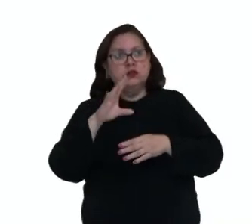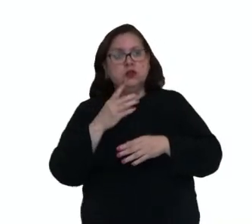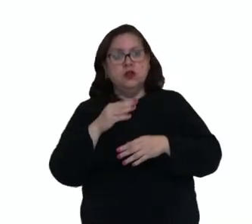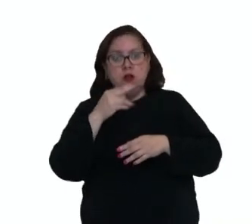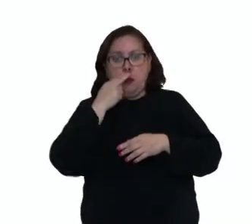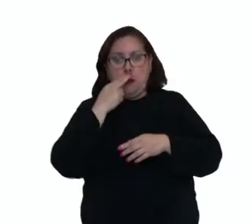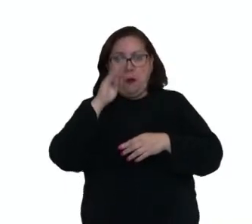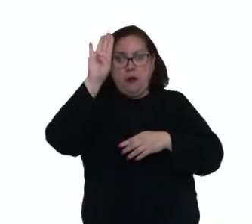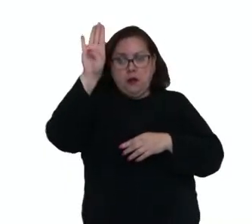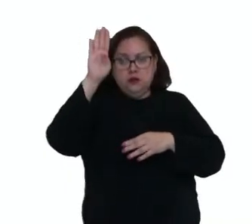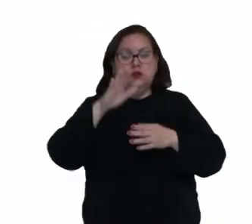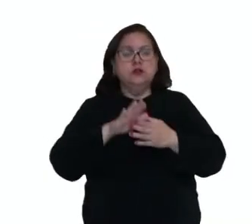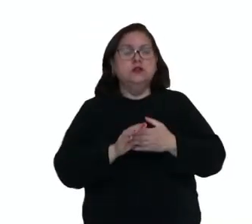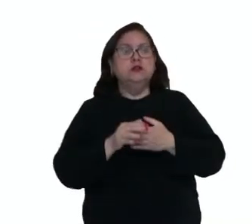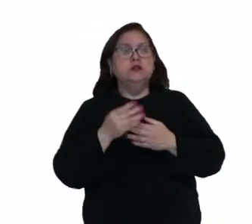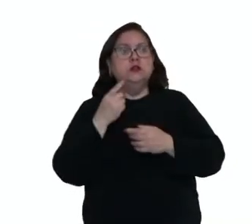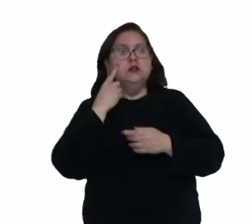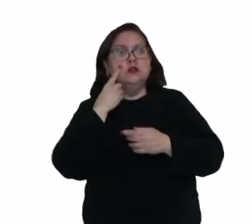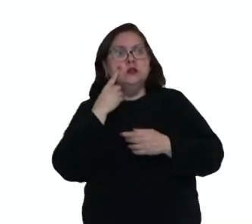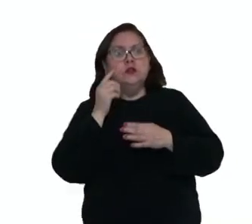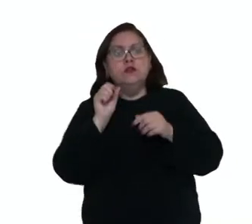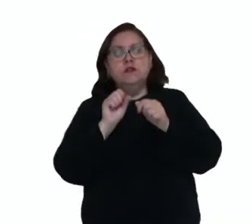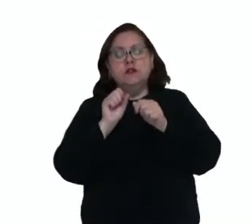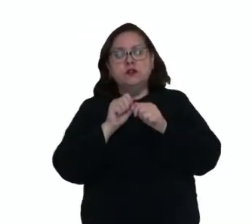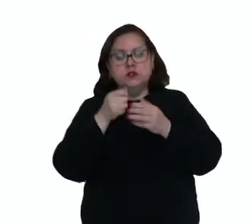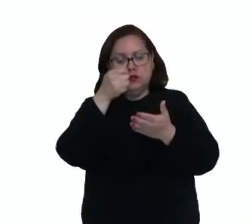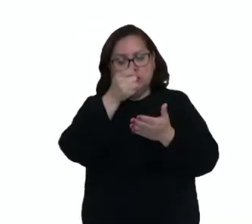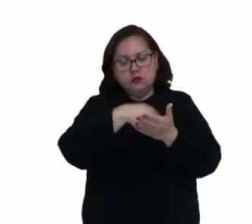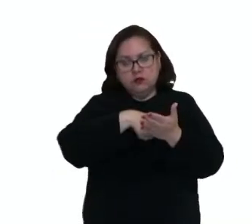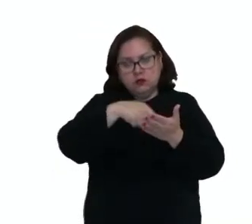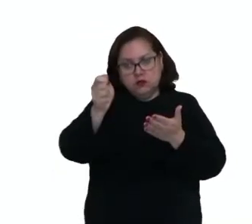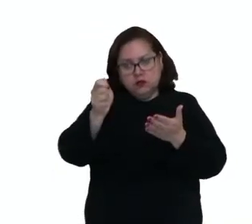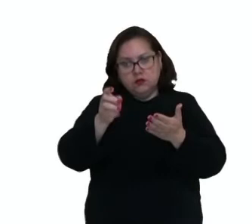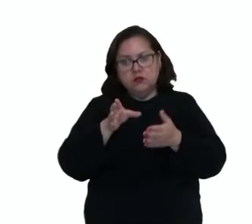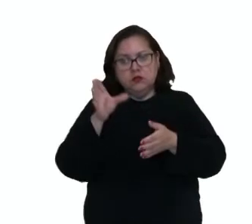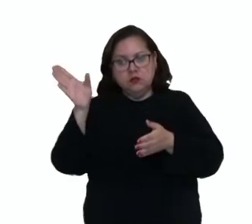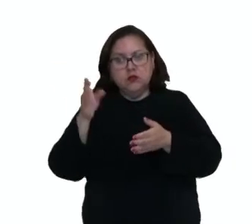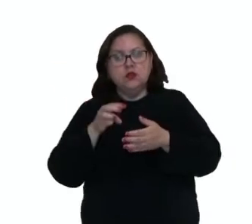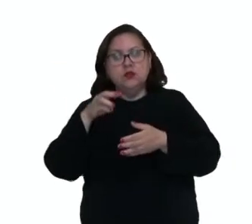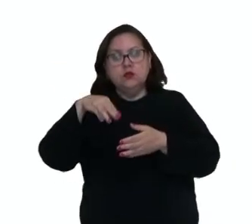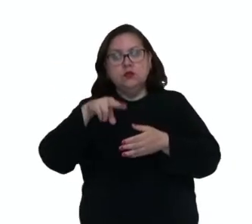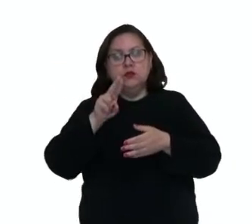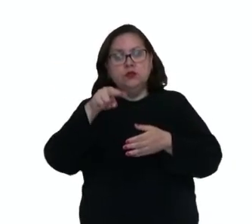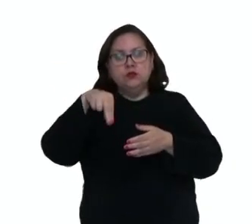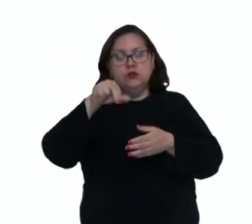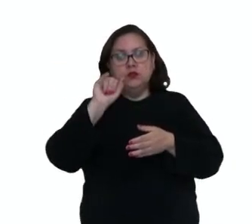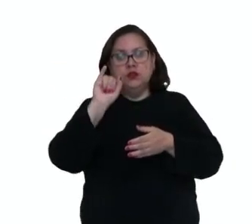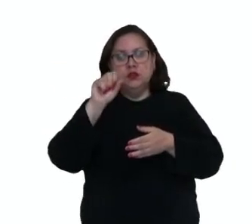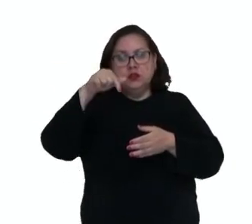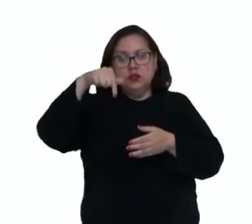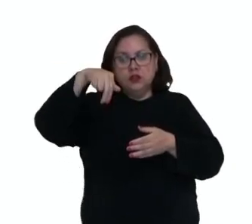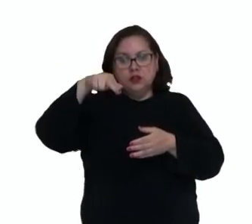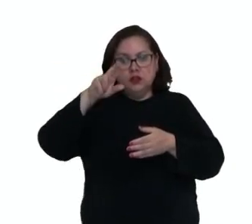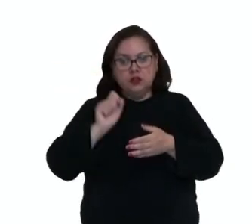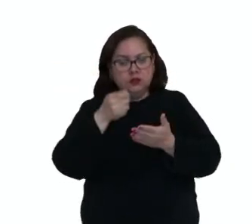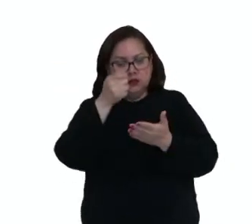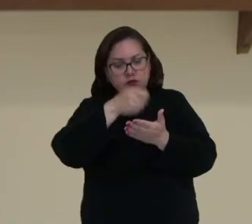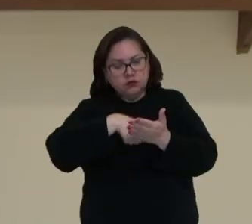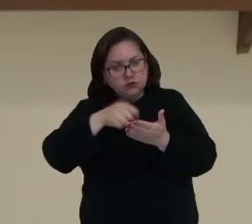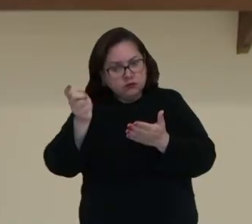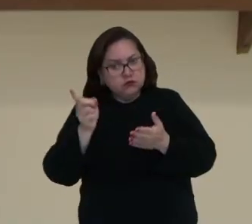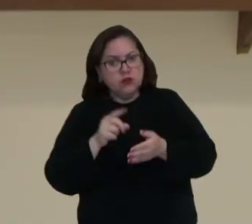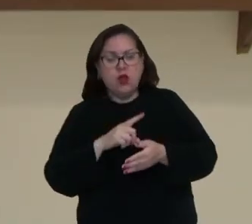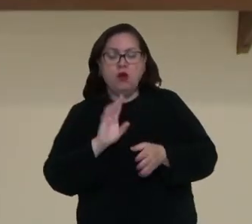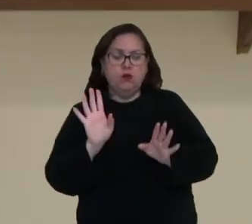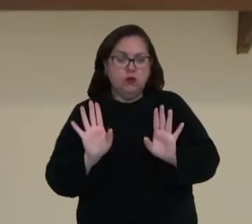Hitler, né, ele vai, então, assinar, vai na Conferência de Munique e vai acabar assinando um documento dizendo